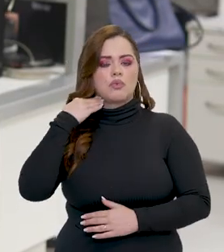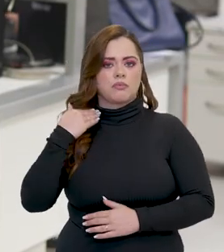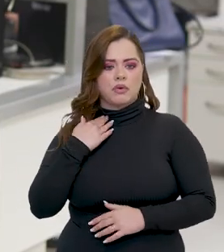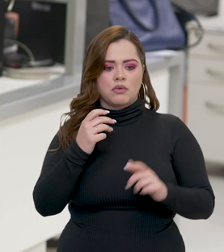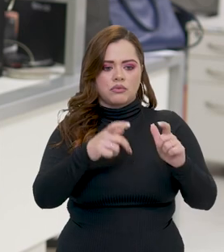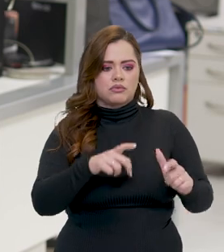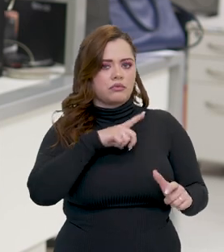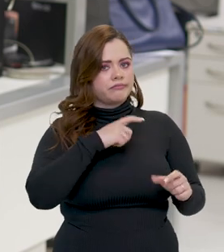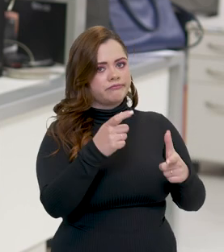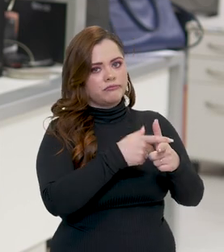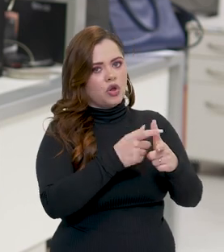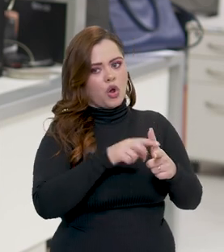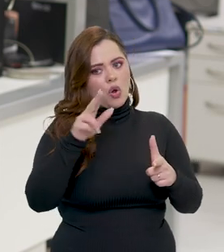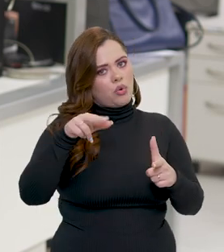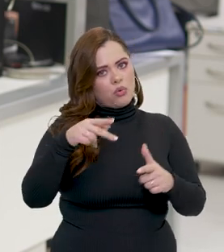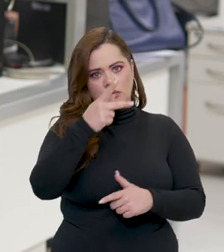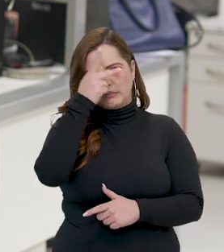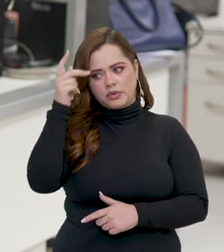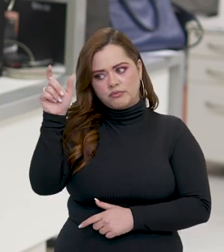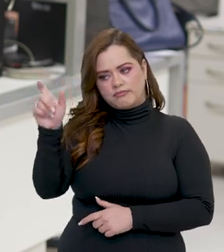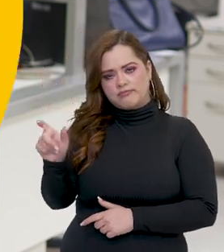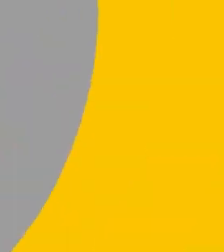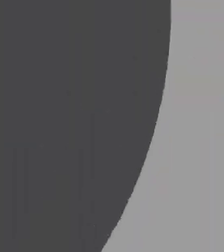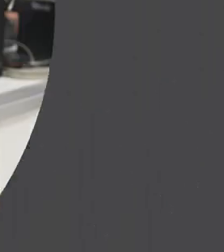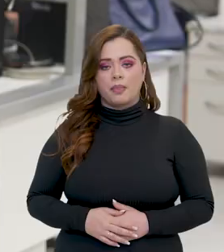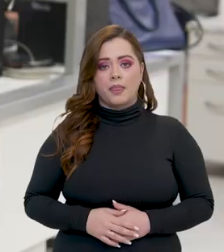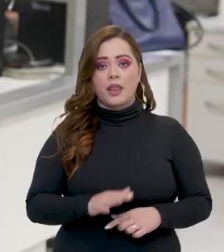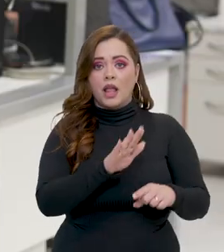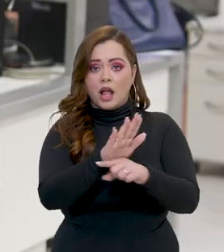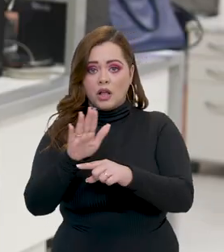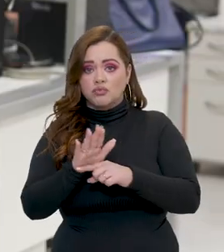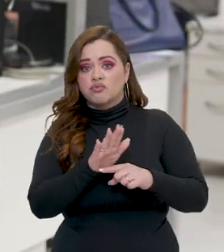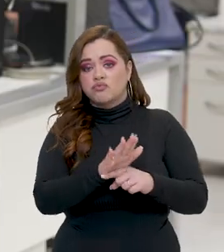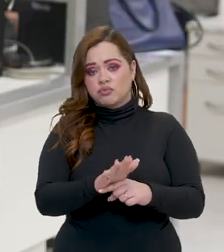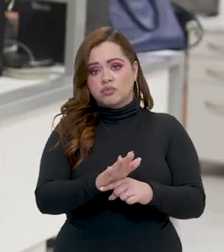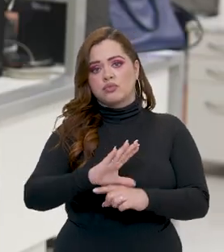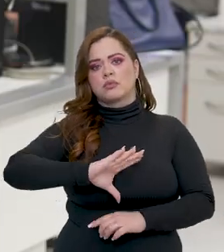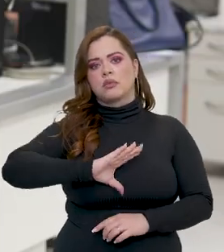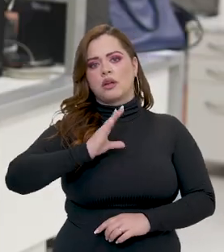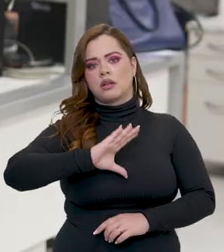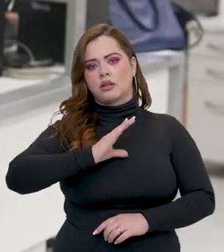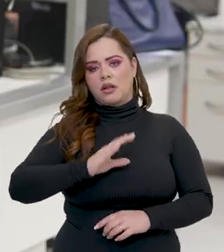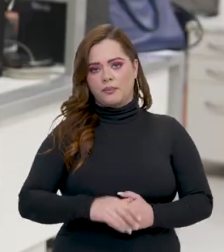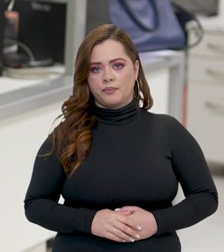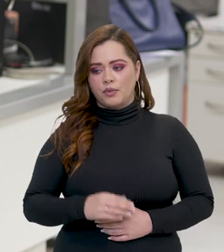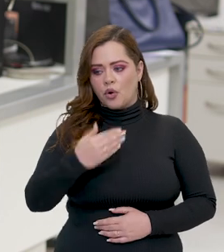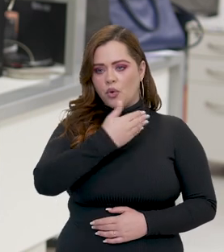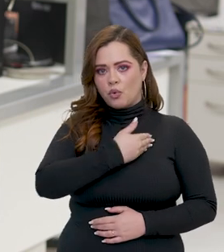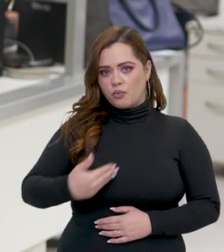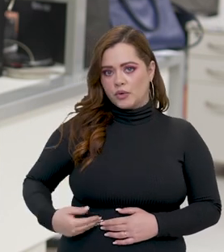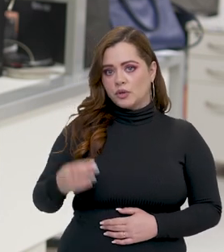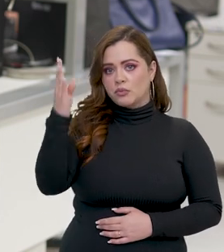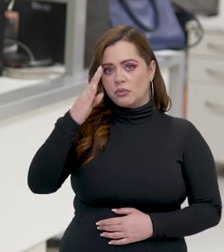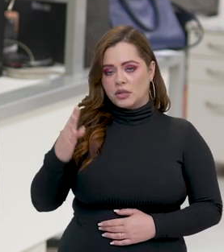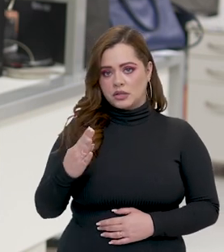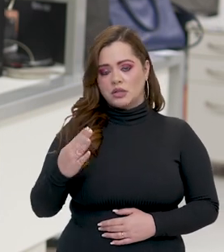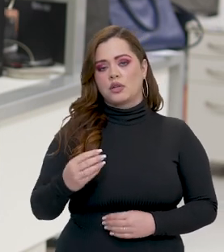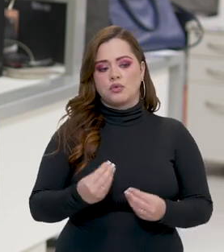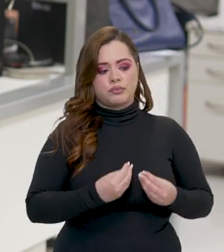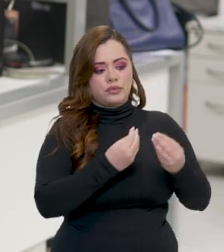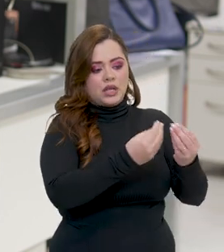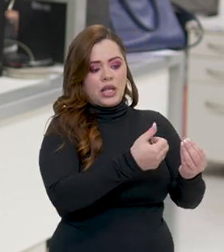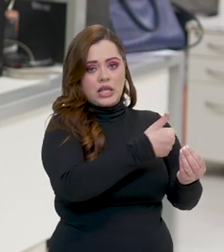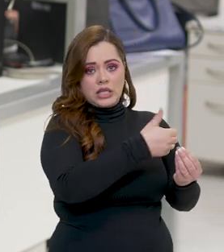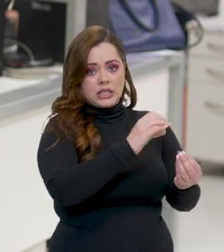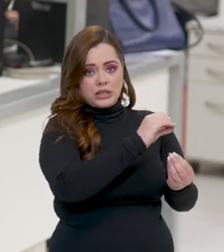onde está a dívida e nunca com terceiros. Ajuda ao Canadá. O governo brasileiro disponibilizou 100